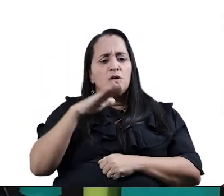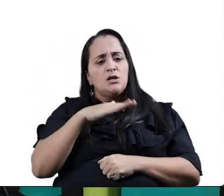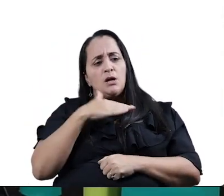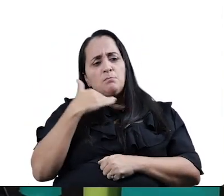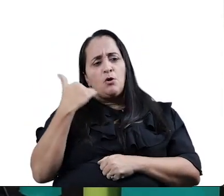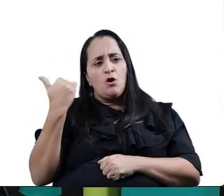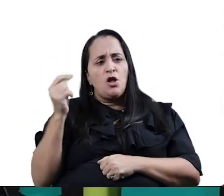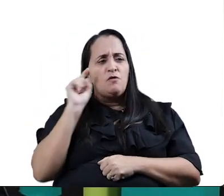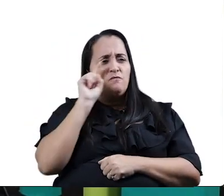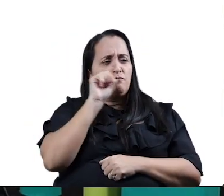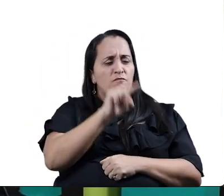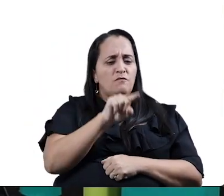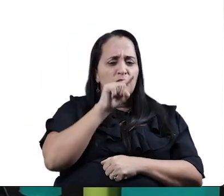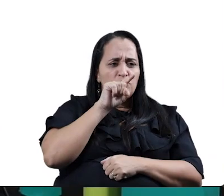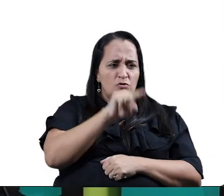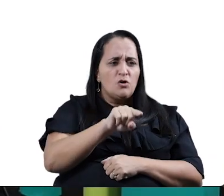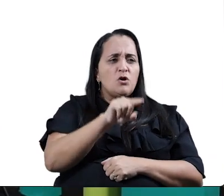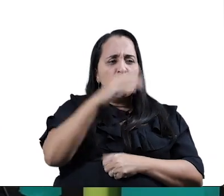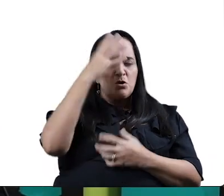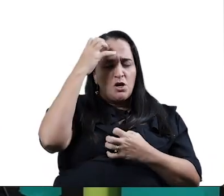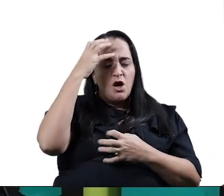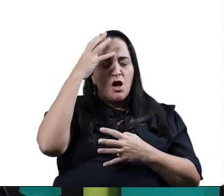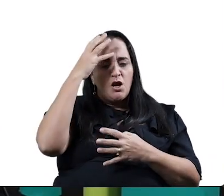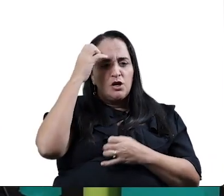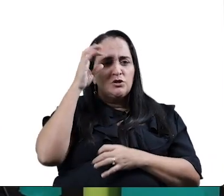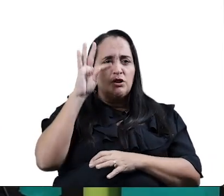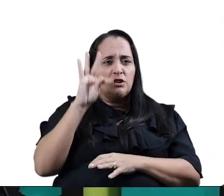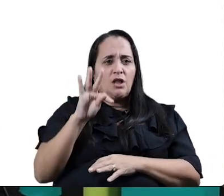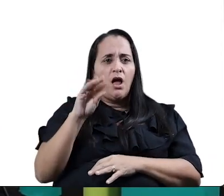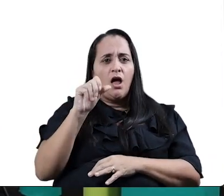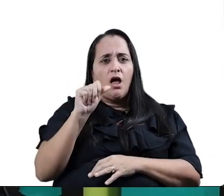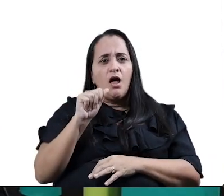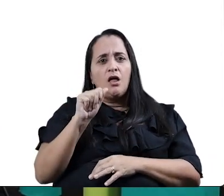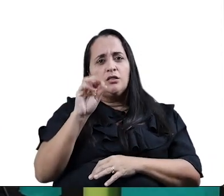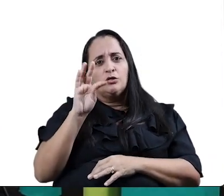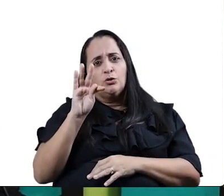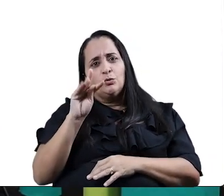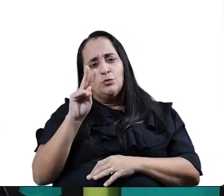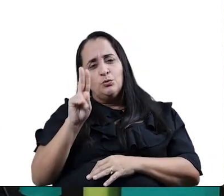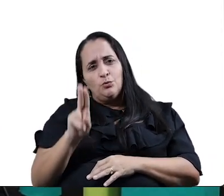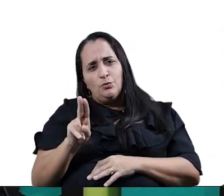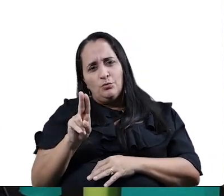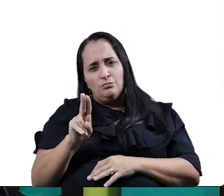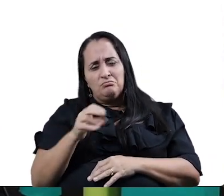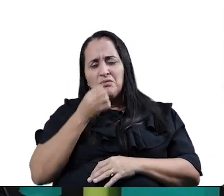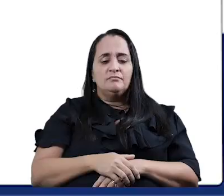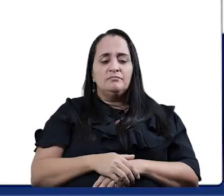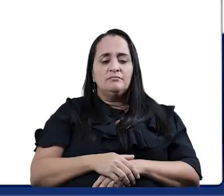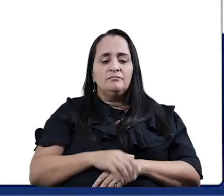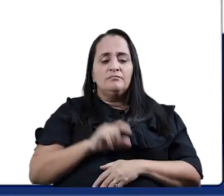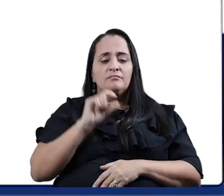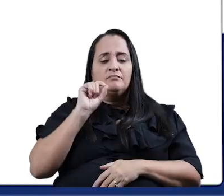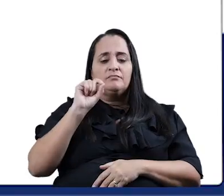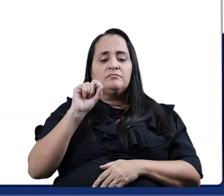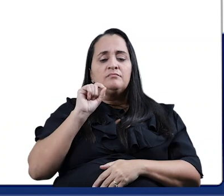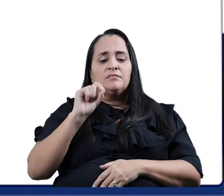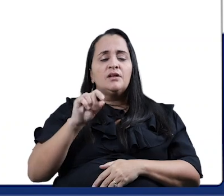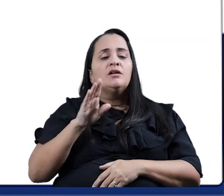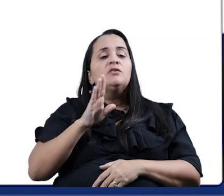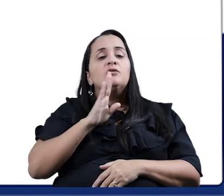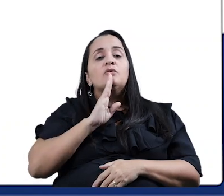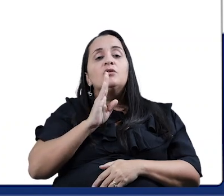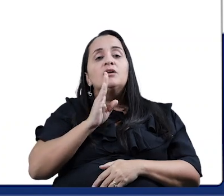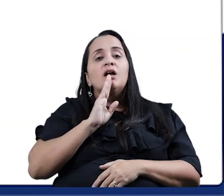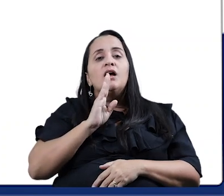oito, cara de tatu. Era bem divertido essas canções. Quem conhece a